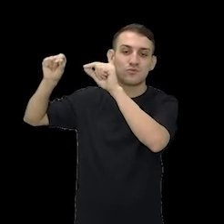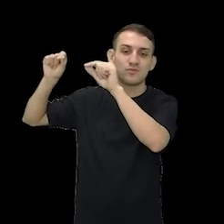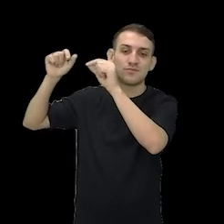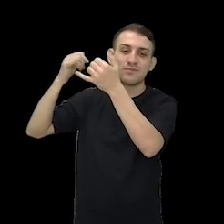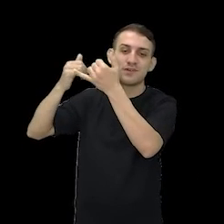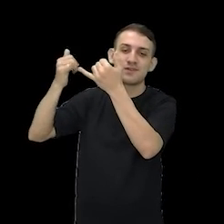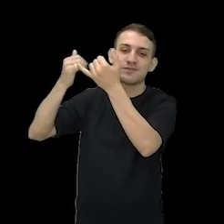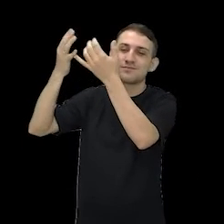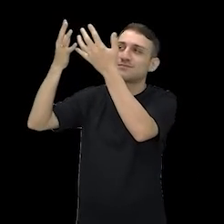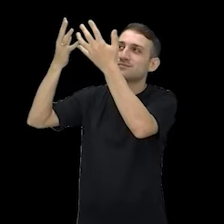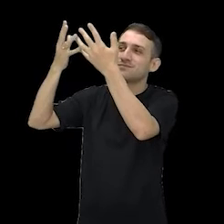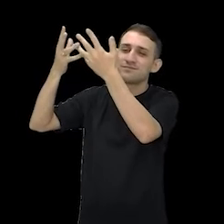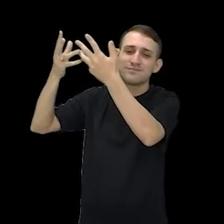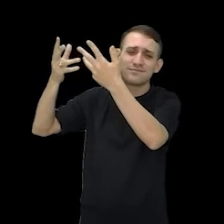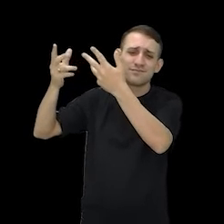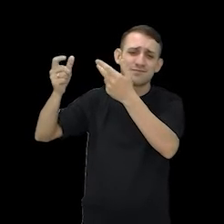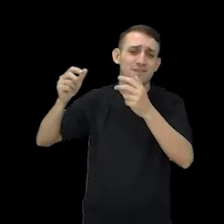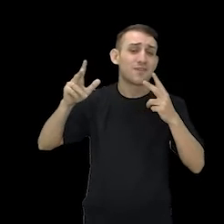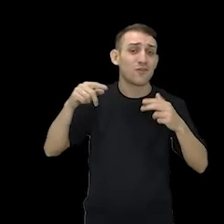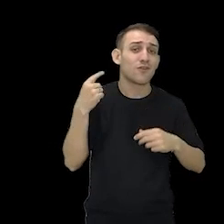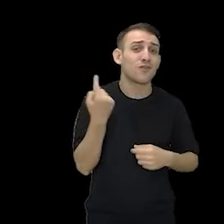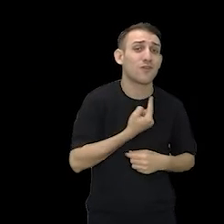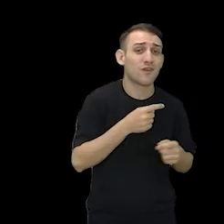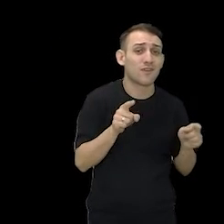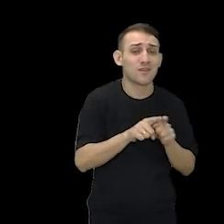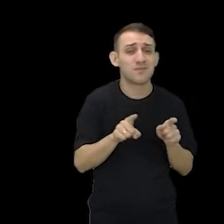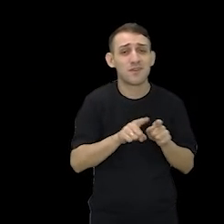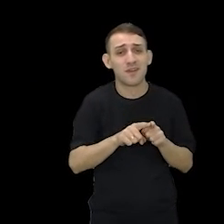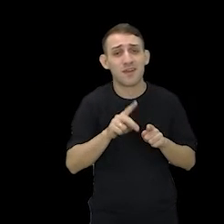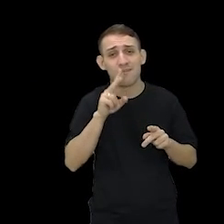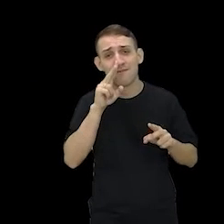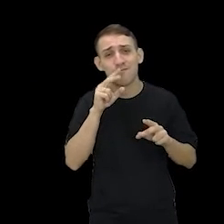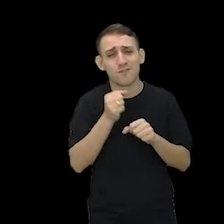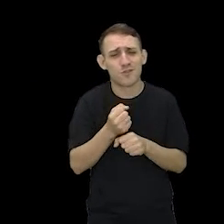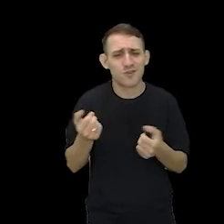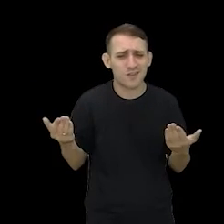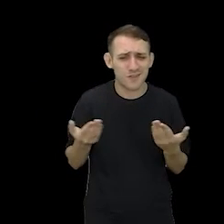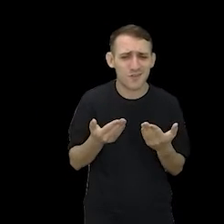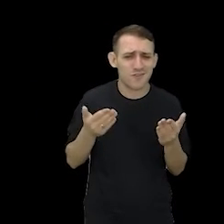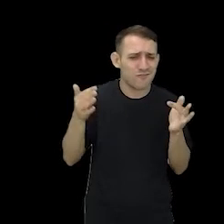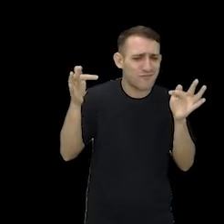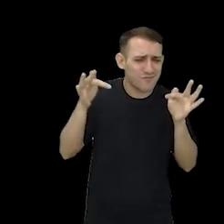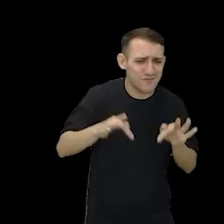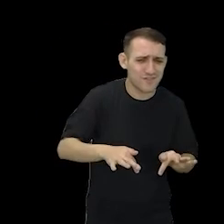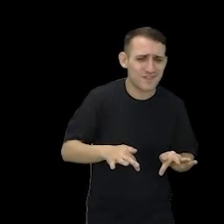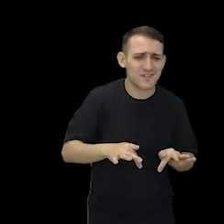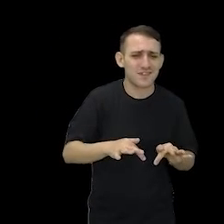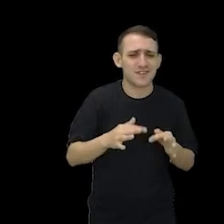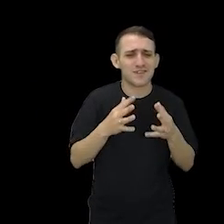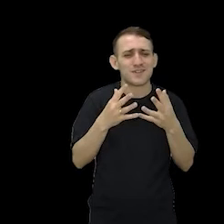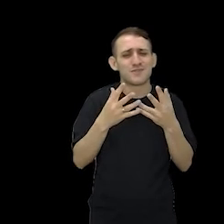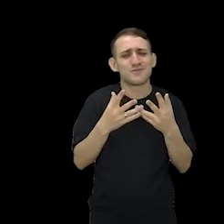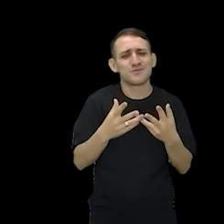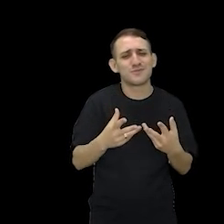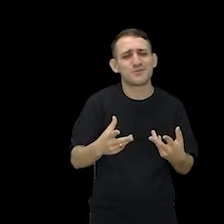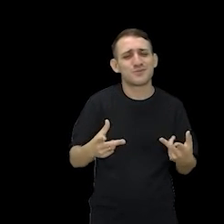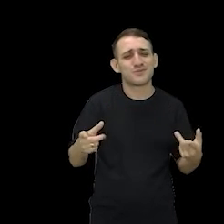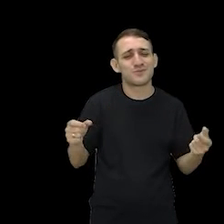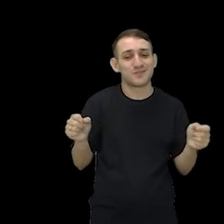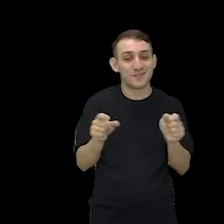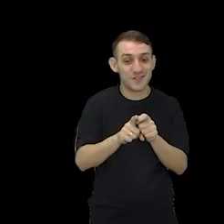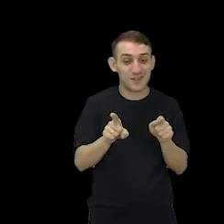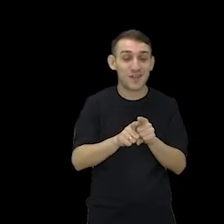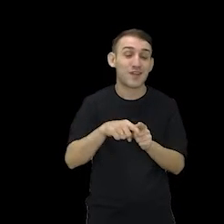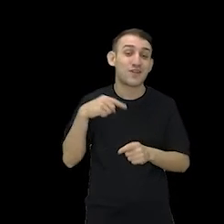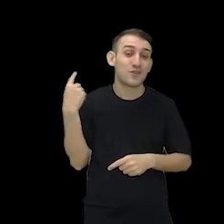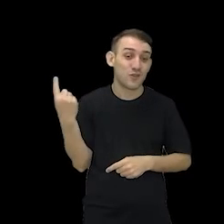aquela que acaba. Que nem nós, as nossas forças agora, no finalzinho. Estão minguando. Estão minguando junto com a lua. Então a